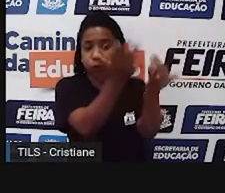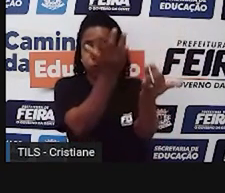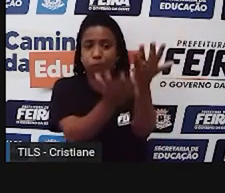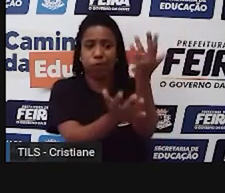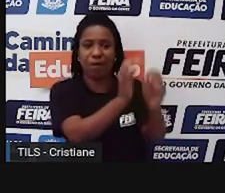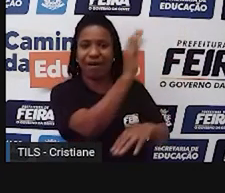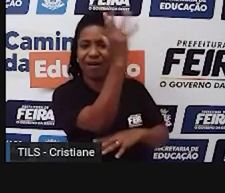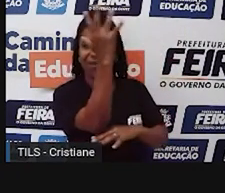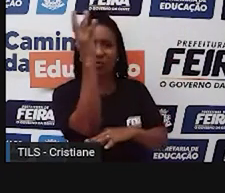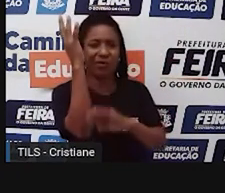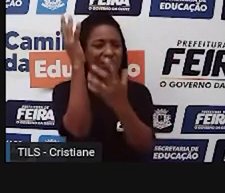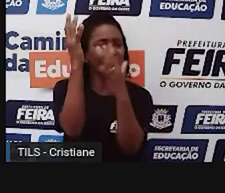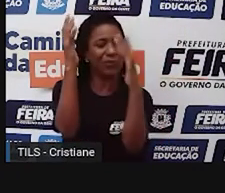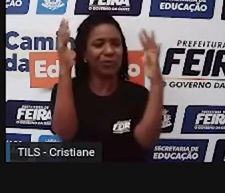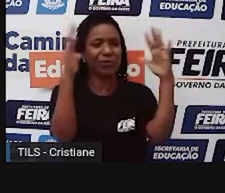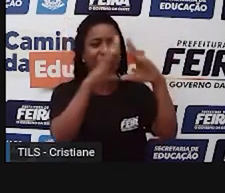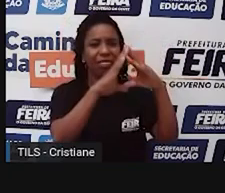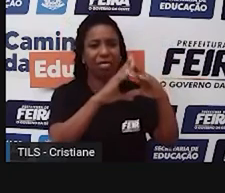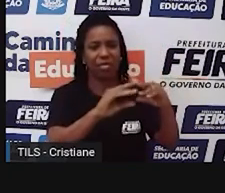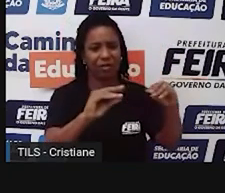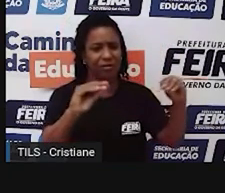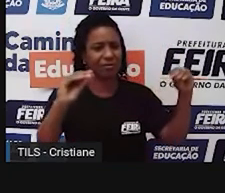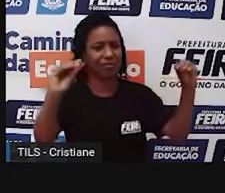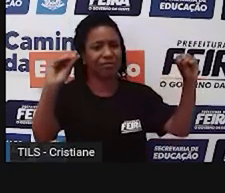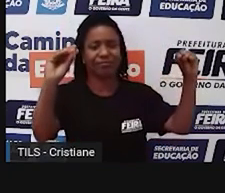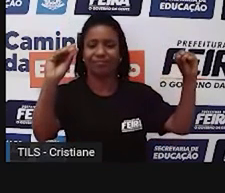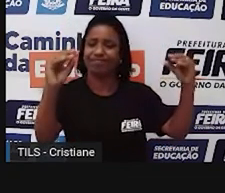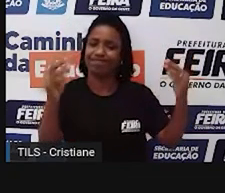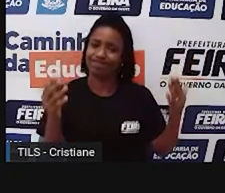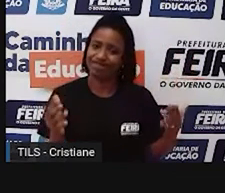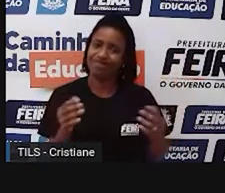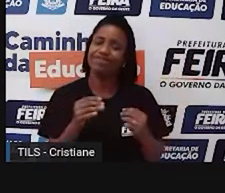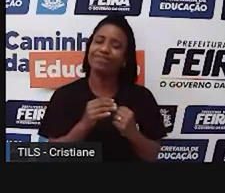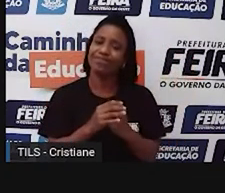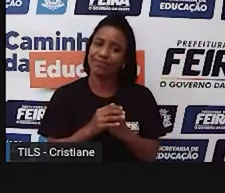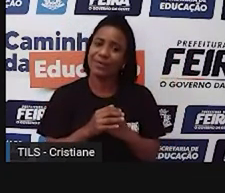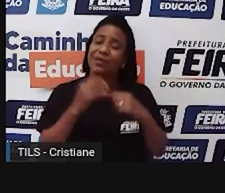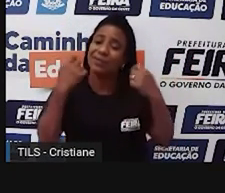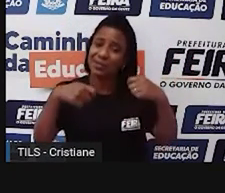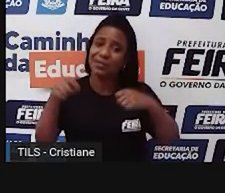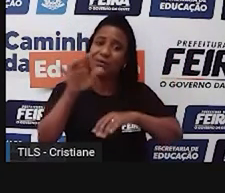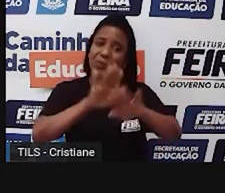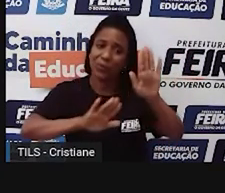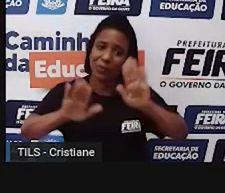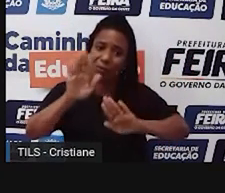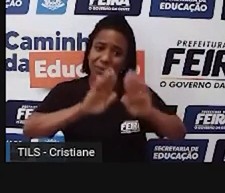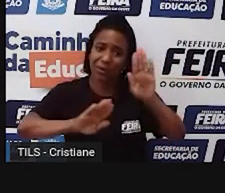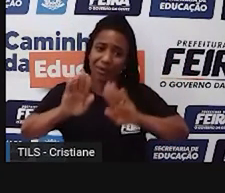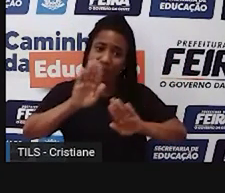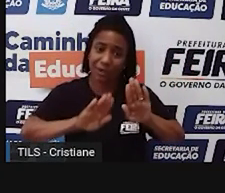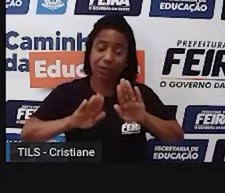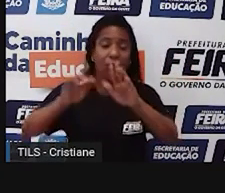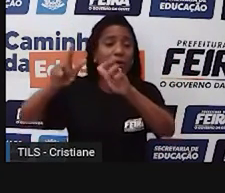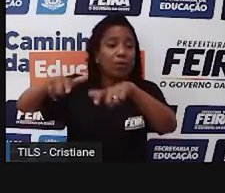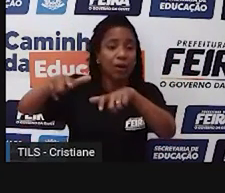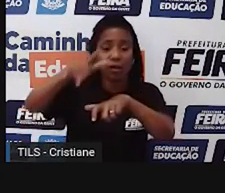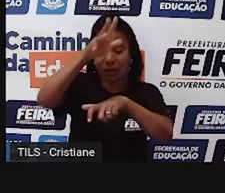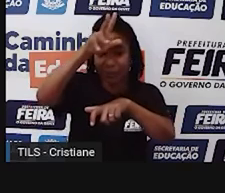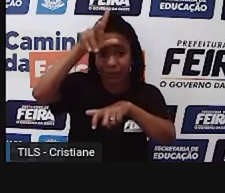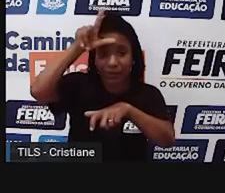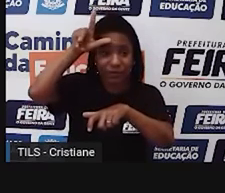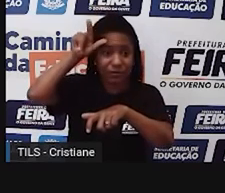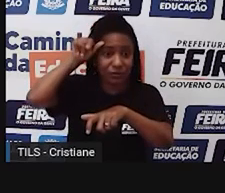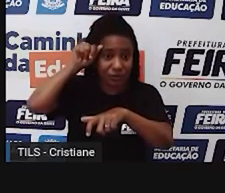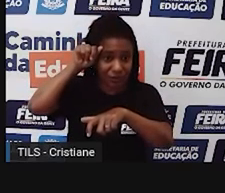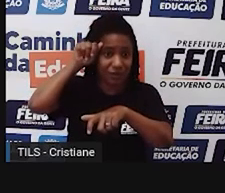queimadas e, principalmente, se elas ocorrerem, né, em áreas como a floresta amazônica que vai interferir também na formação, né, dos